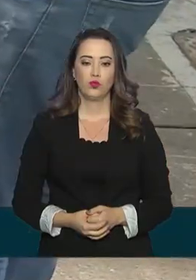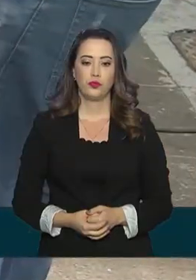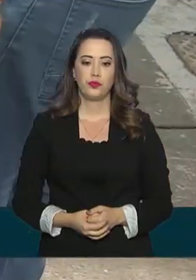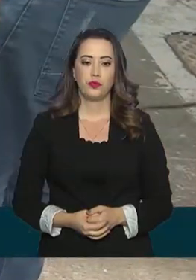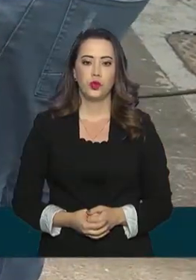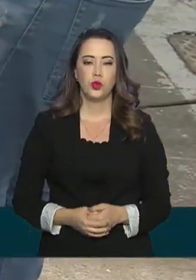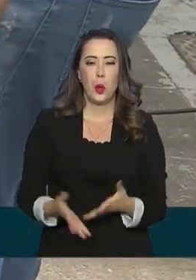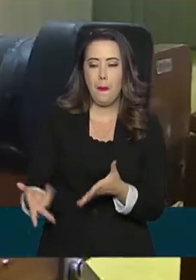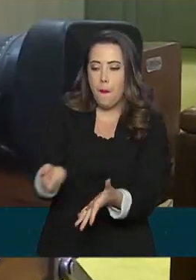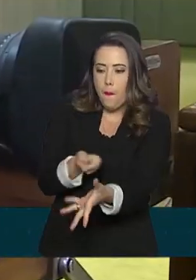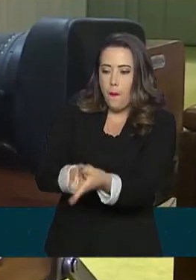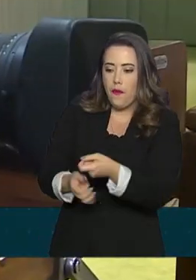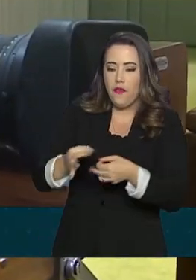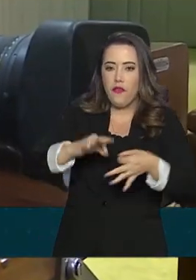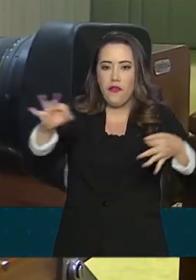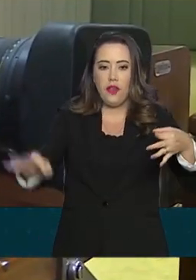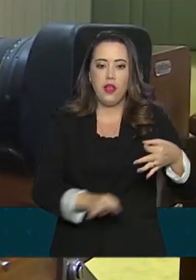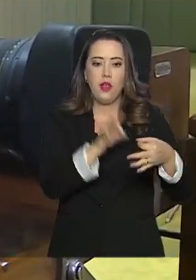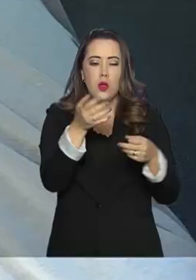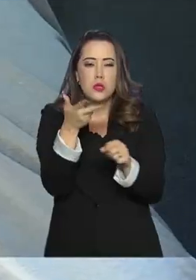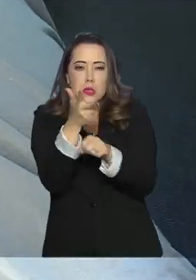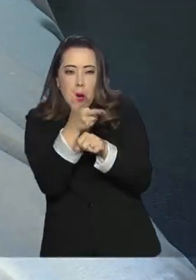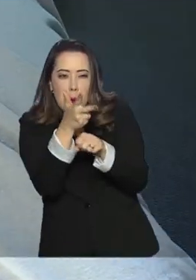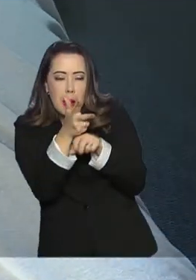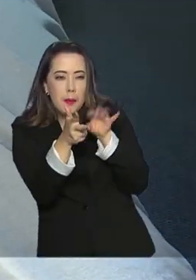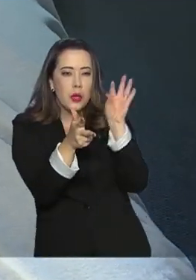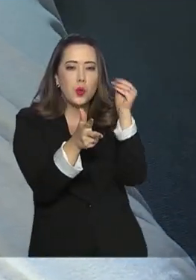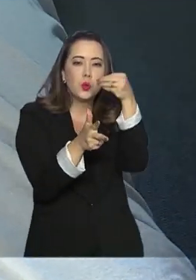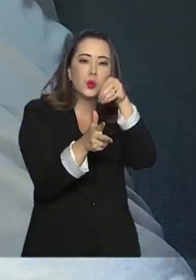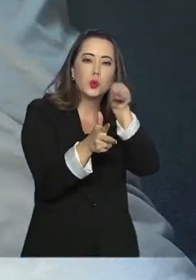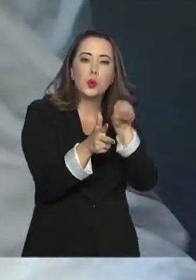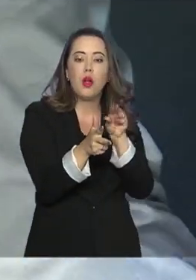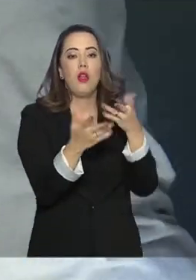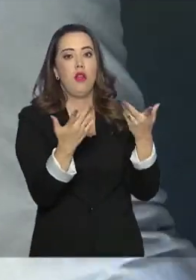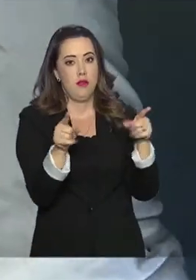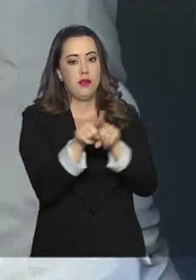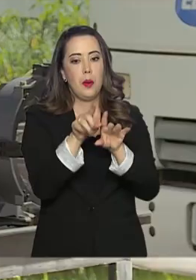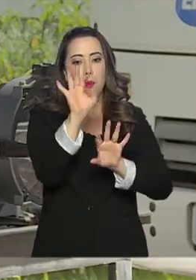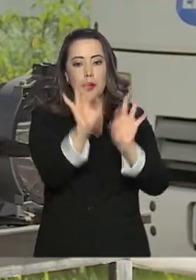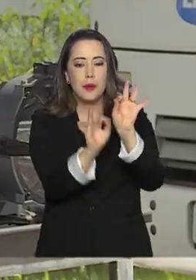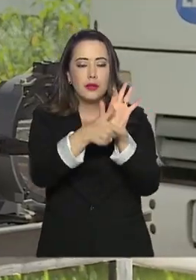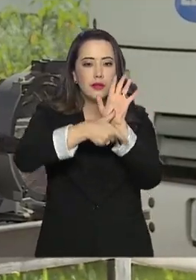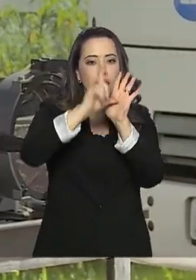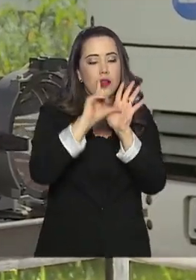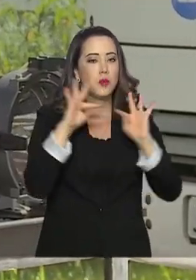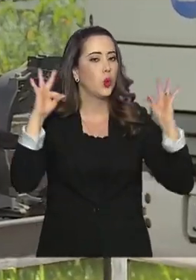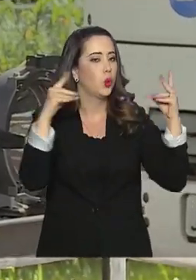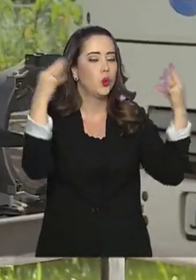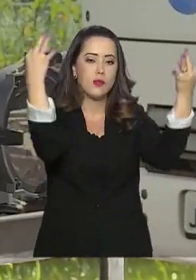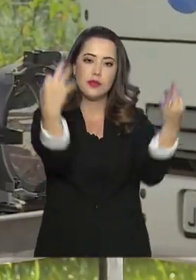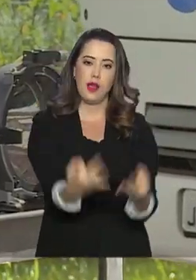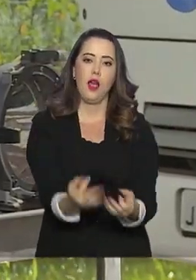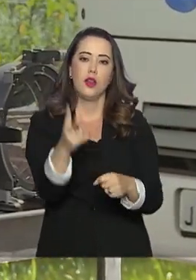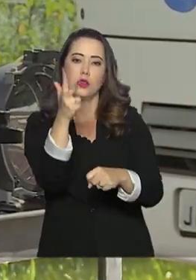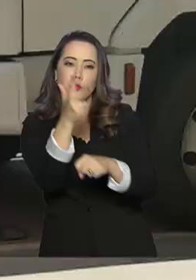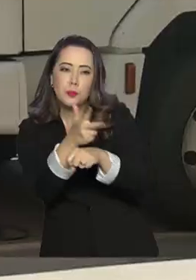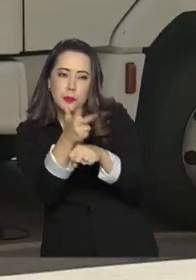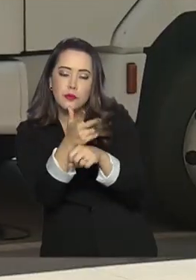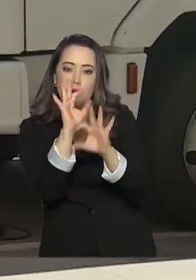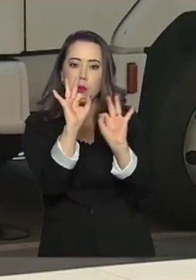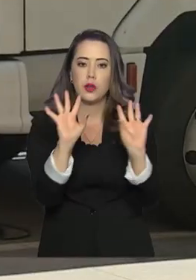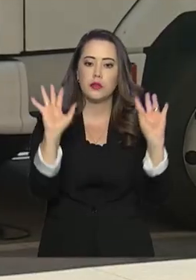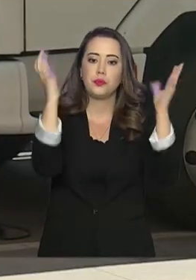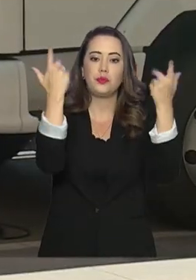Puxa fio daqui, testa a câmera de lá. São dias de preparação para que tudo esteja pronto para a cobertura do evento